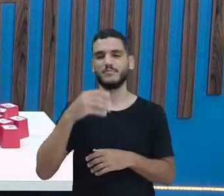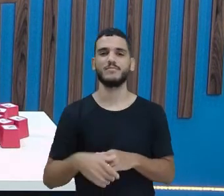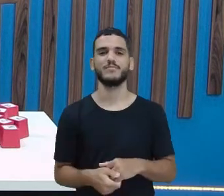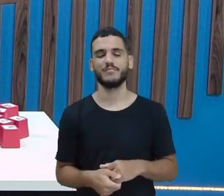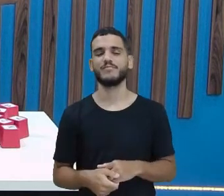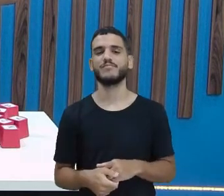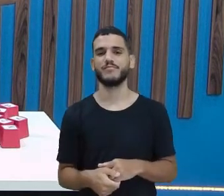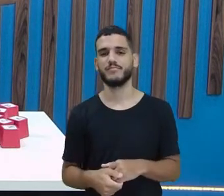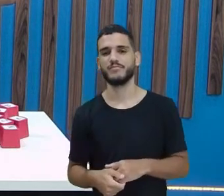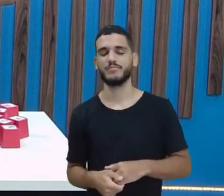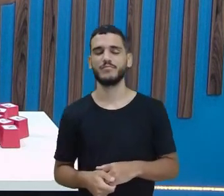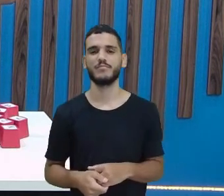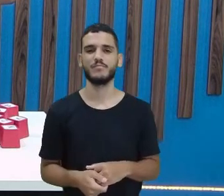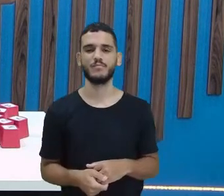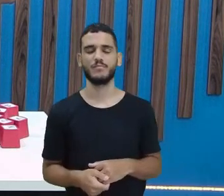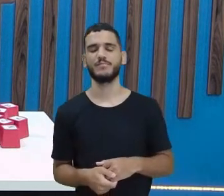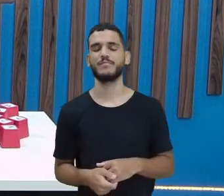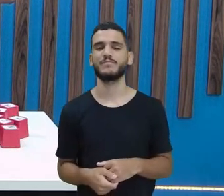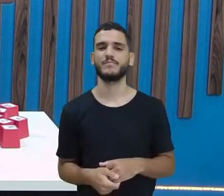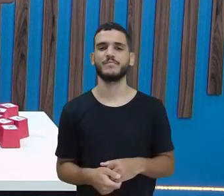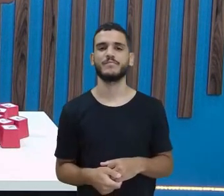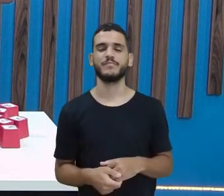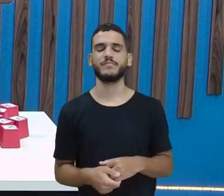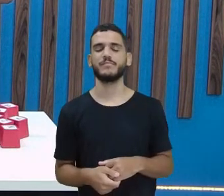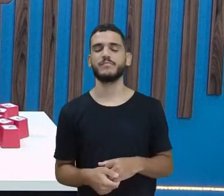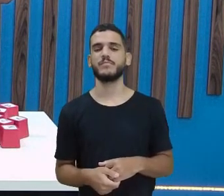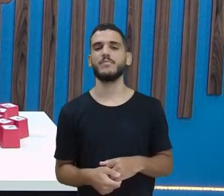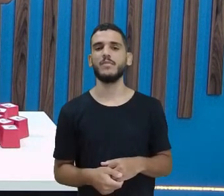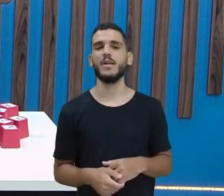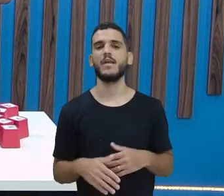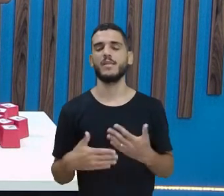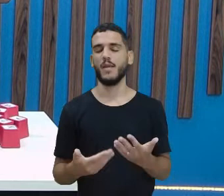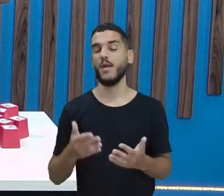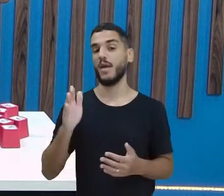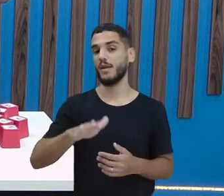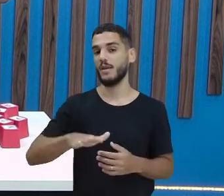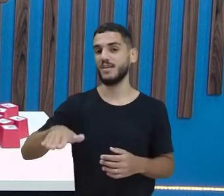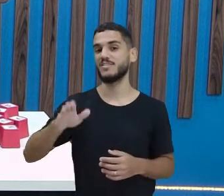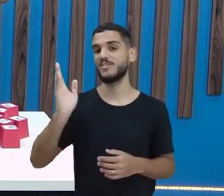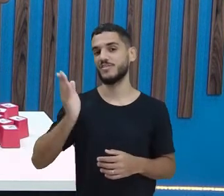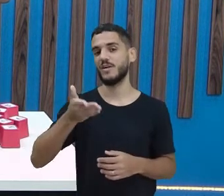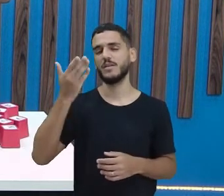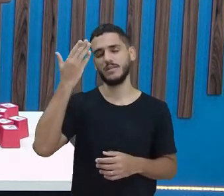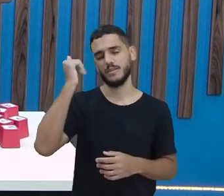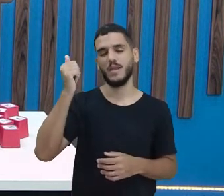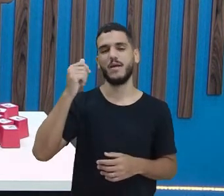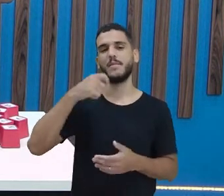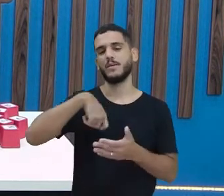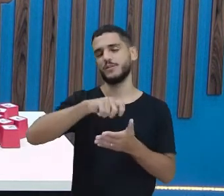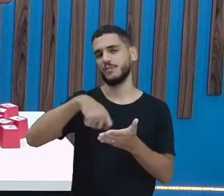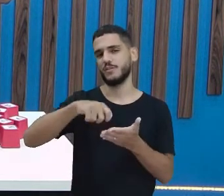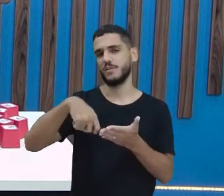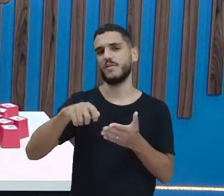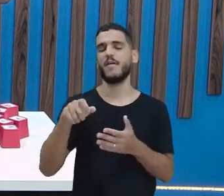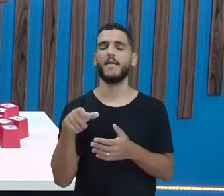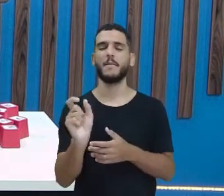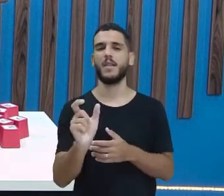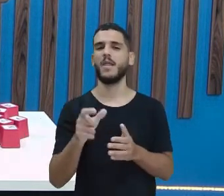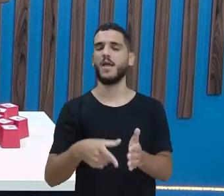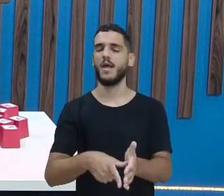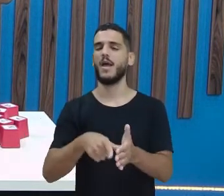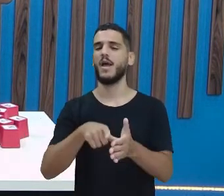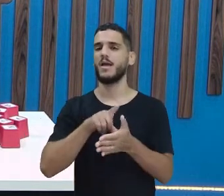a quantidade de letras. E algumas crianças já sabem até escrever essa palavra muito antes